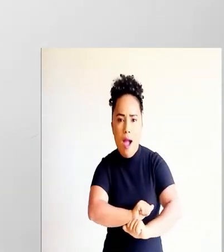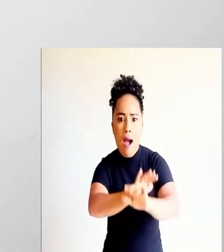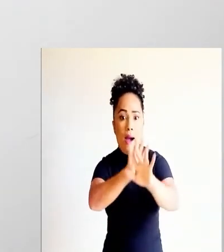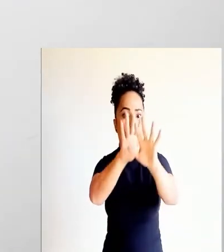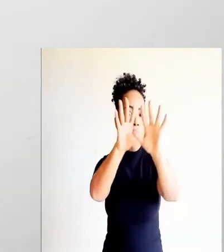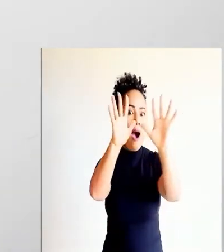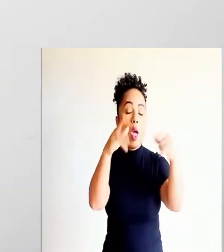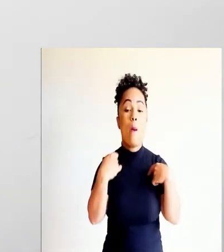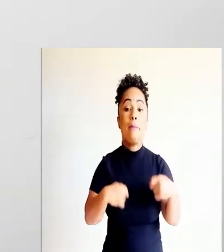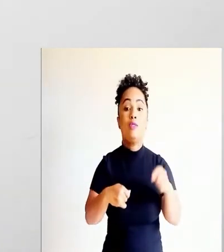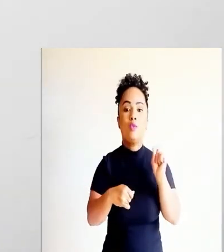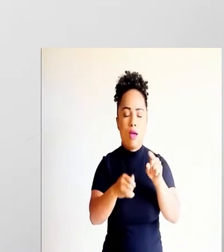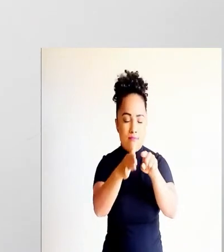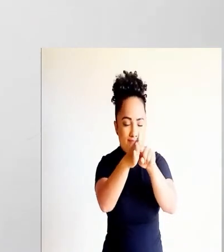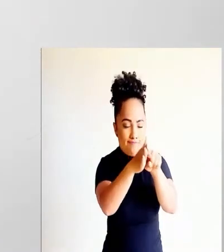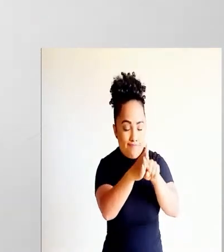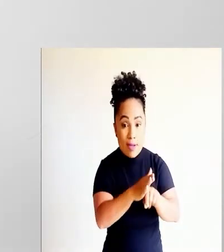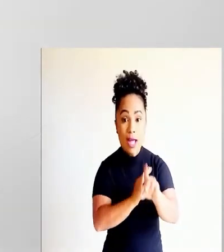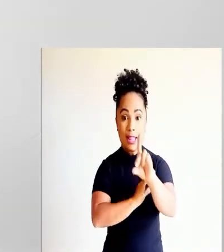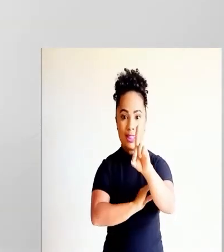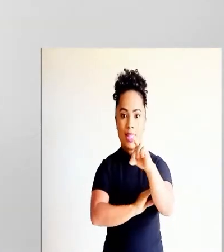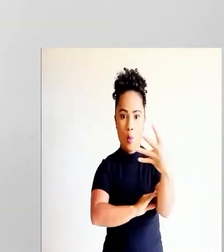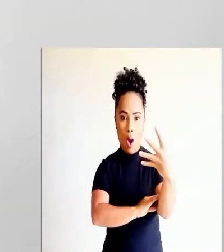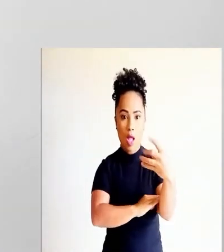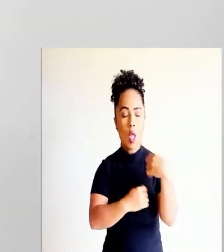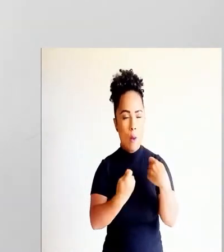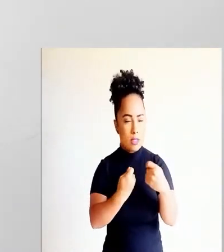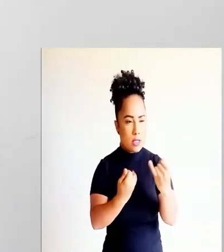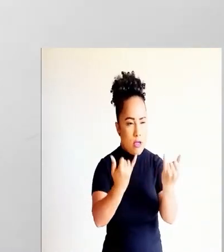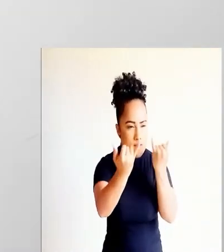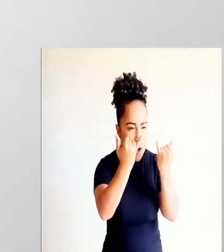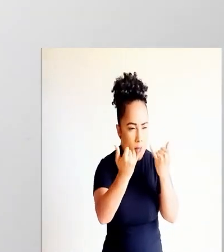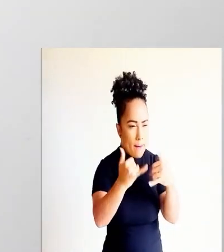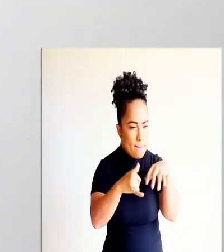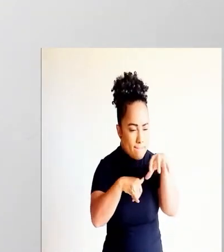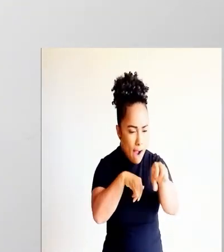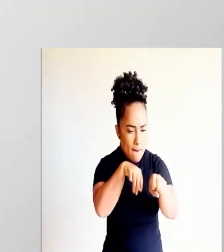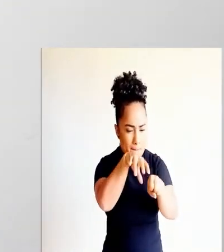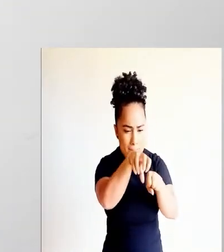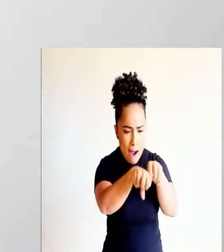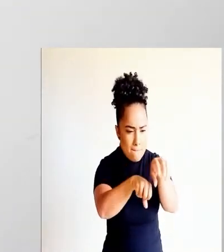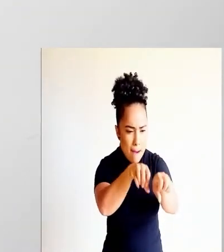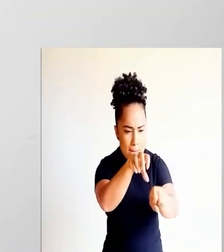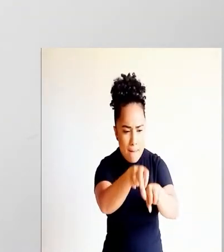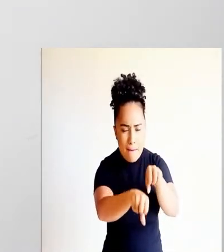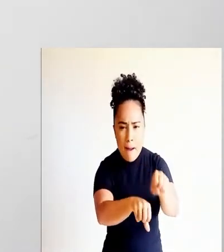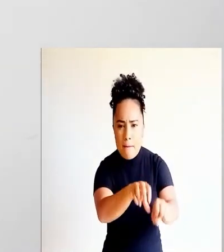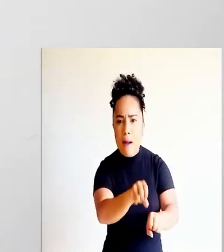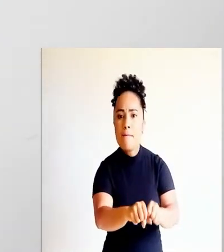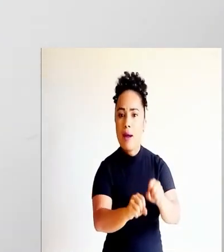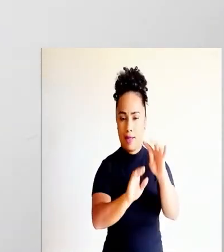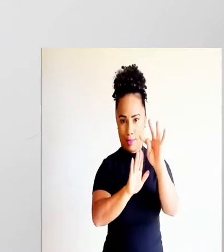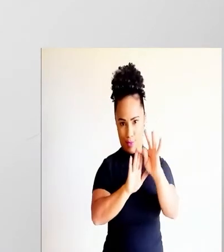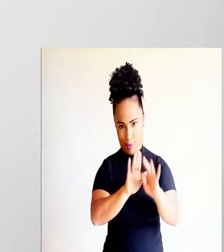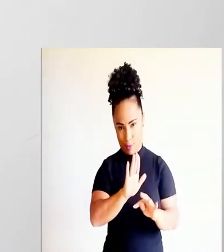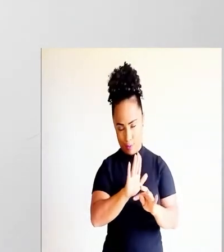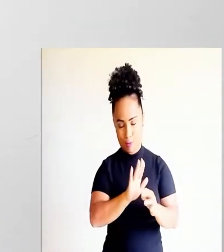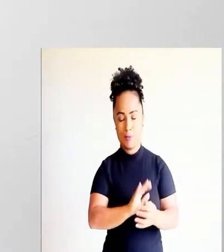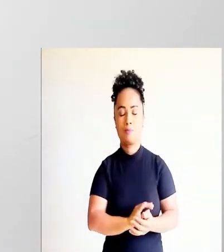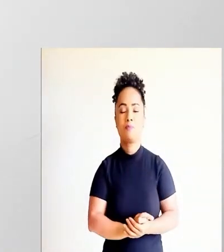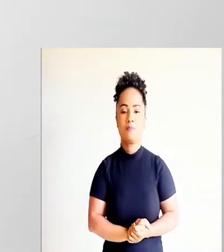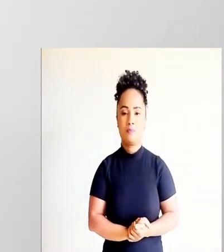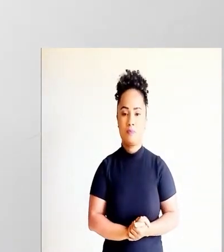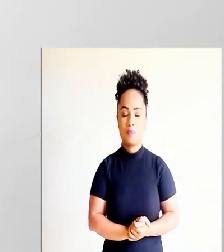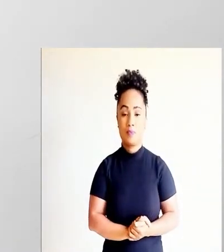ele está subentendido. Então, o descritor 4 é inferir uma informação implícita no